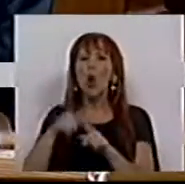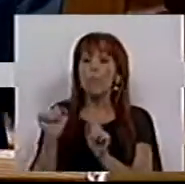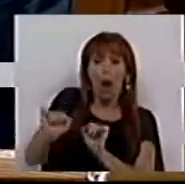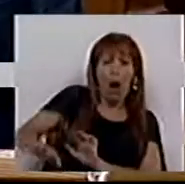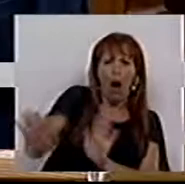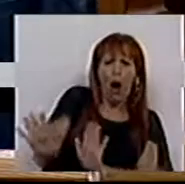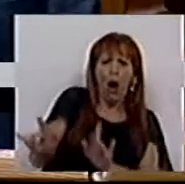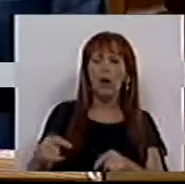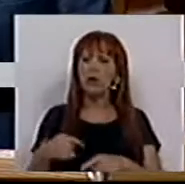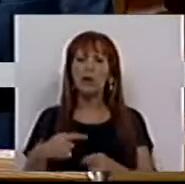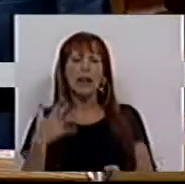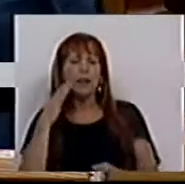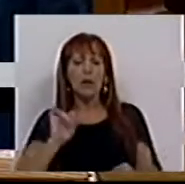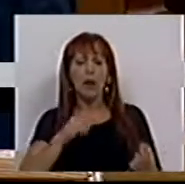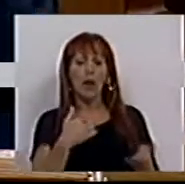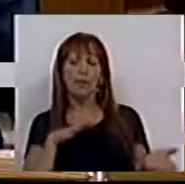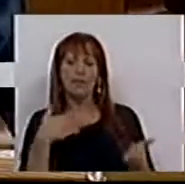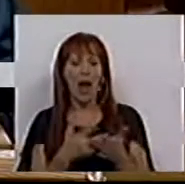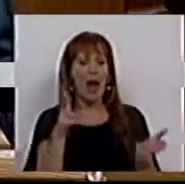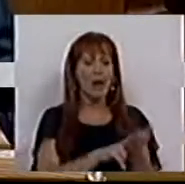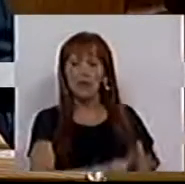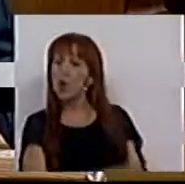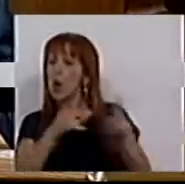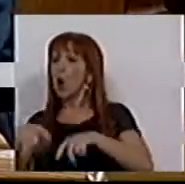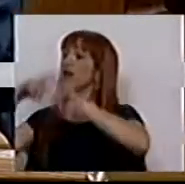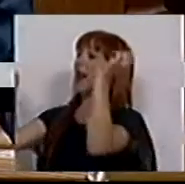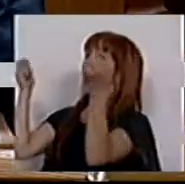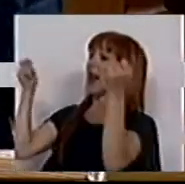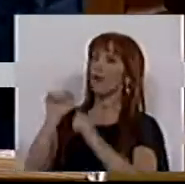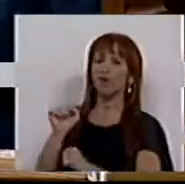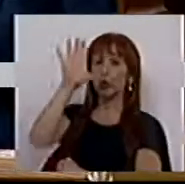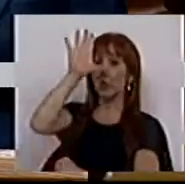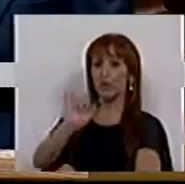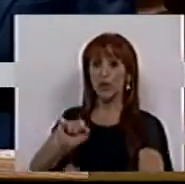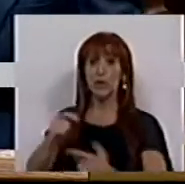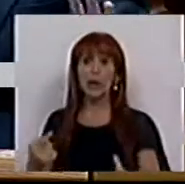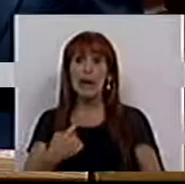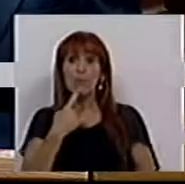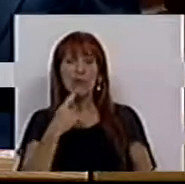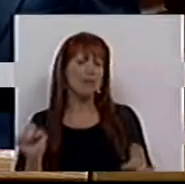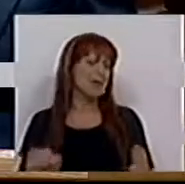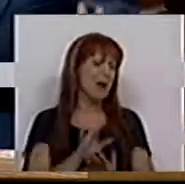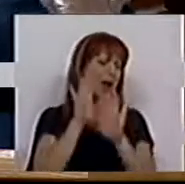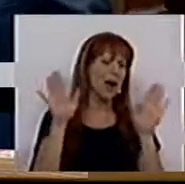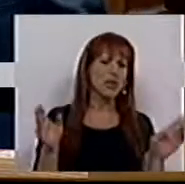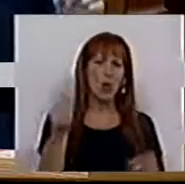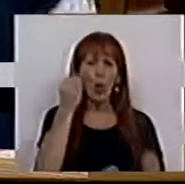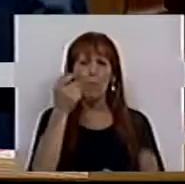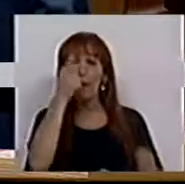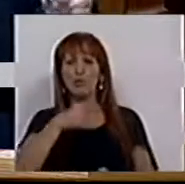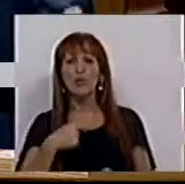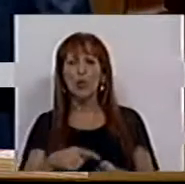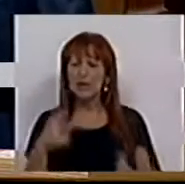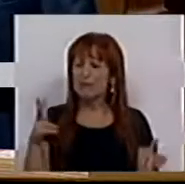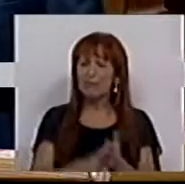negação, tentando transportar a realidade para a propaganda do Governo. E percebemos claramente como as pessoas